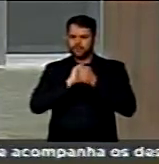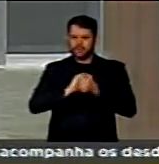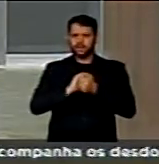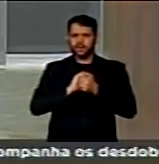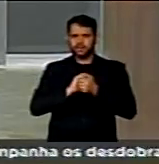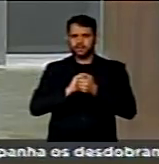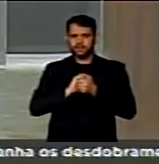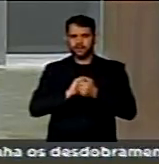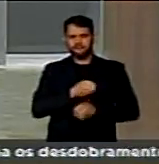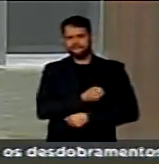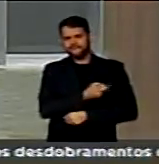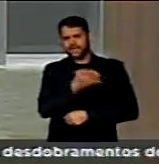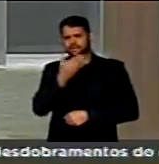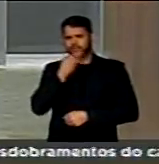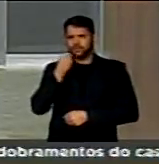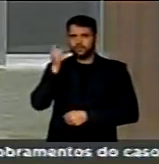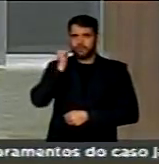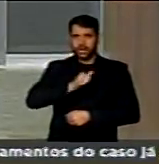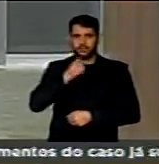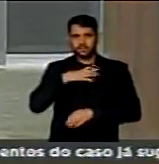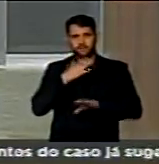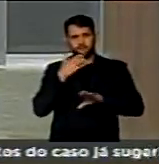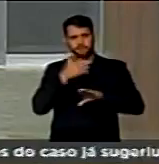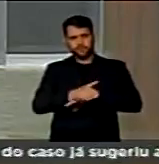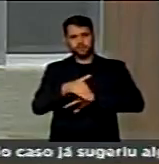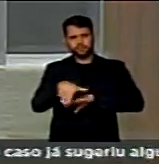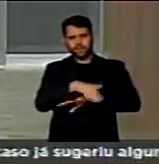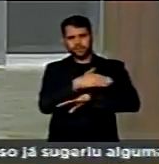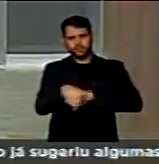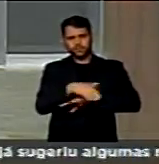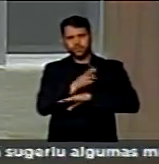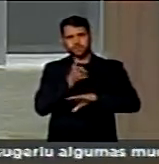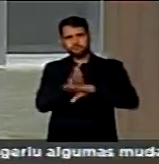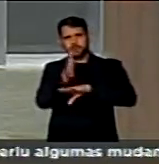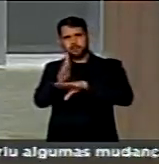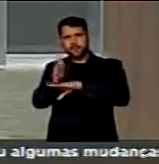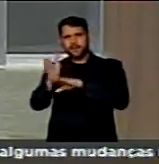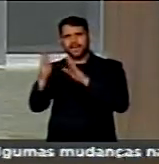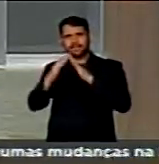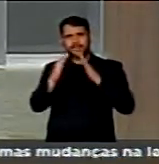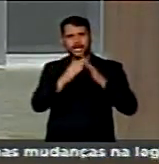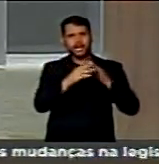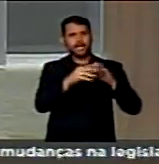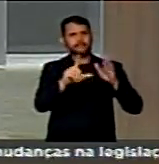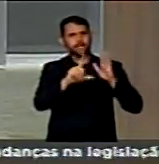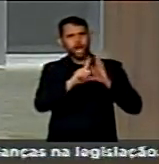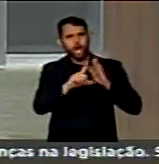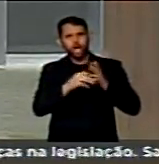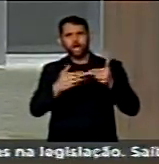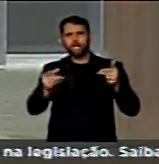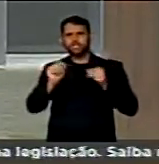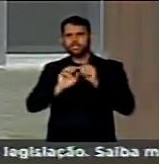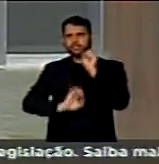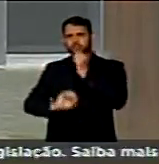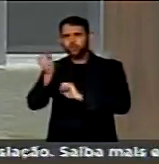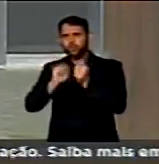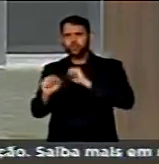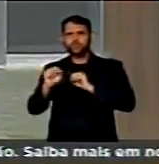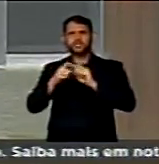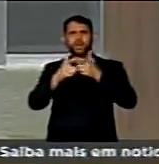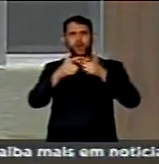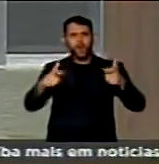as centenas de homens que foram para as ruas, visitando as residências, as lojas, as indústrias,